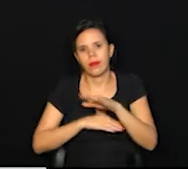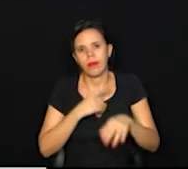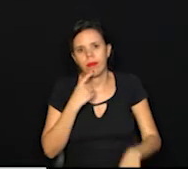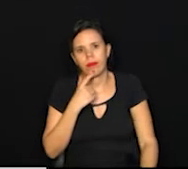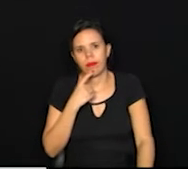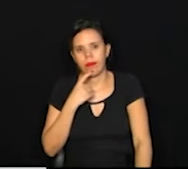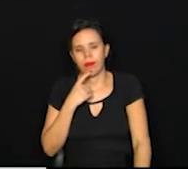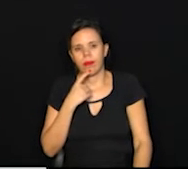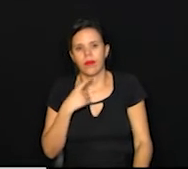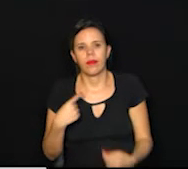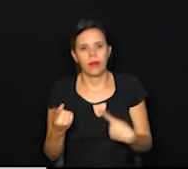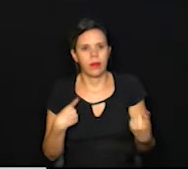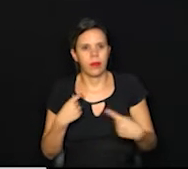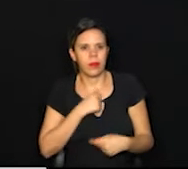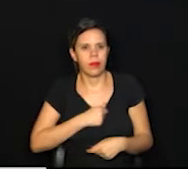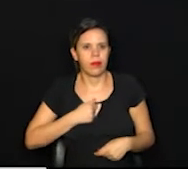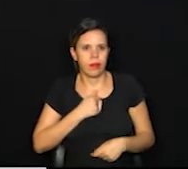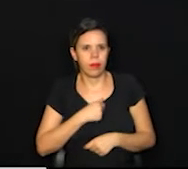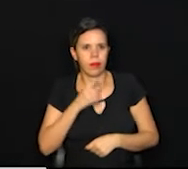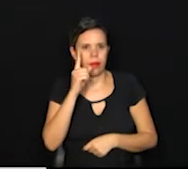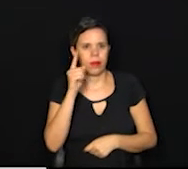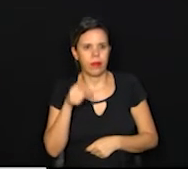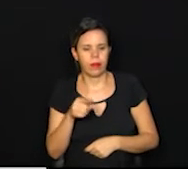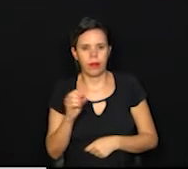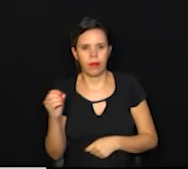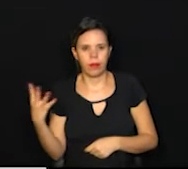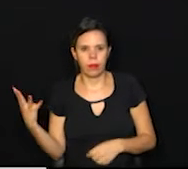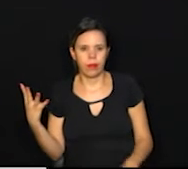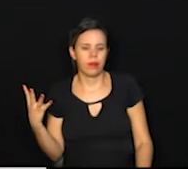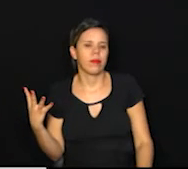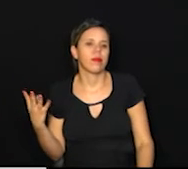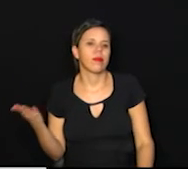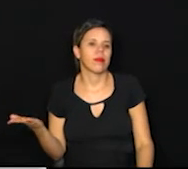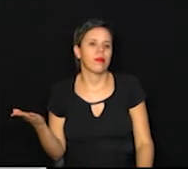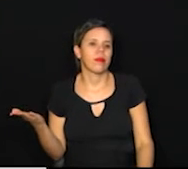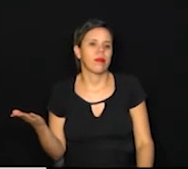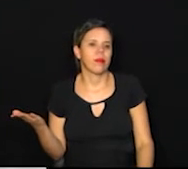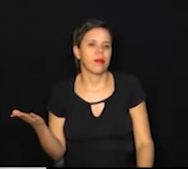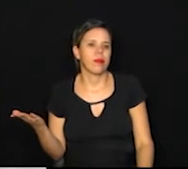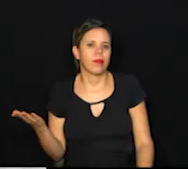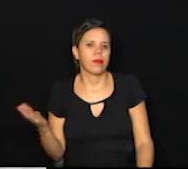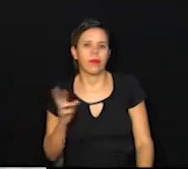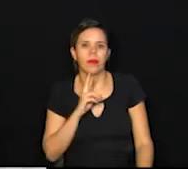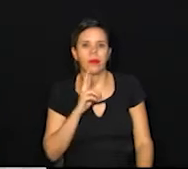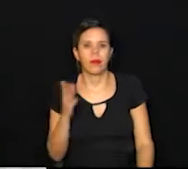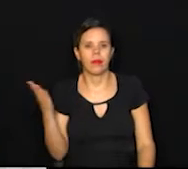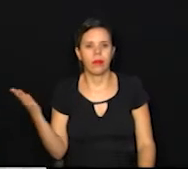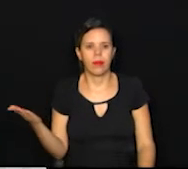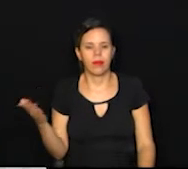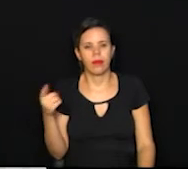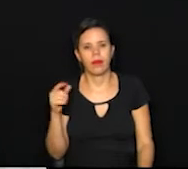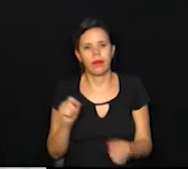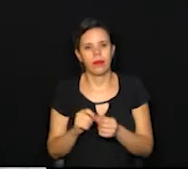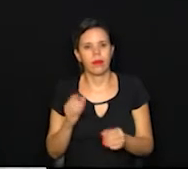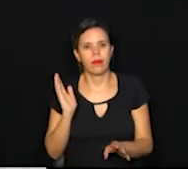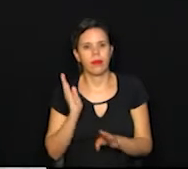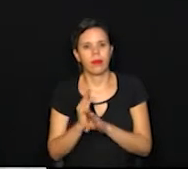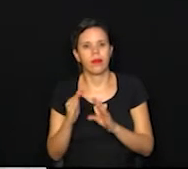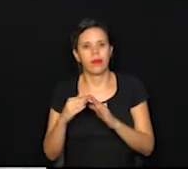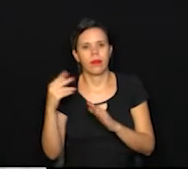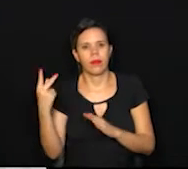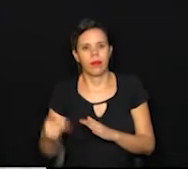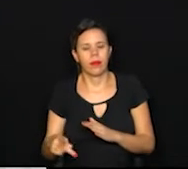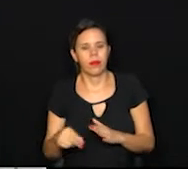Campinas, que é a Avenida da Saudade 1004. Olha só, o Gabriel está preenchendo e você vai fazer isso na sua